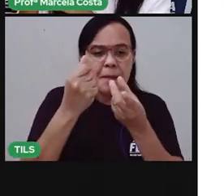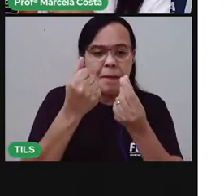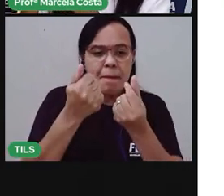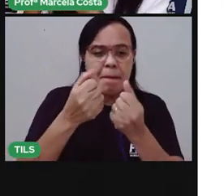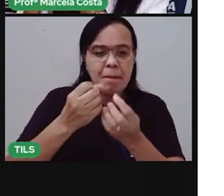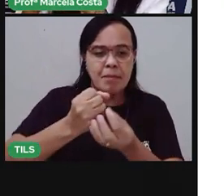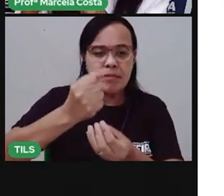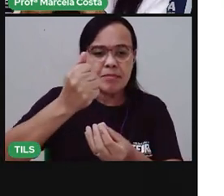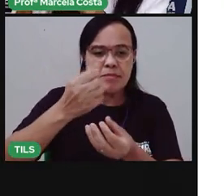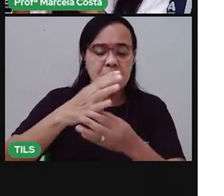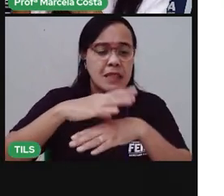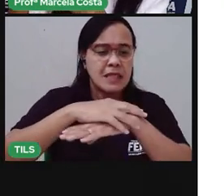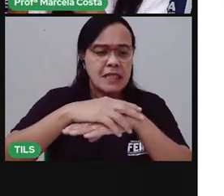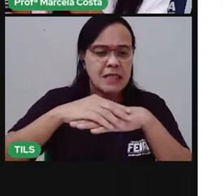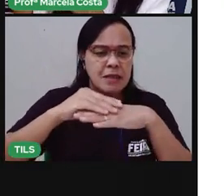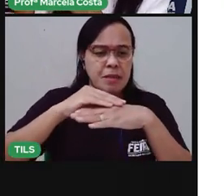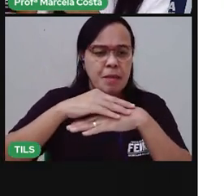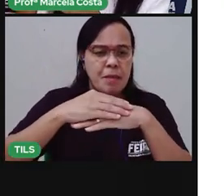Passando a mão.